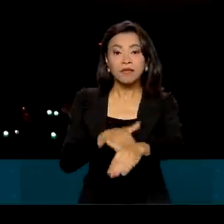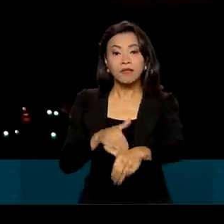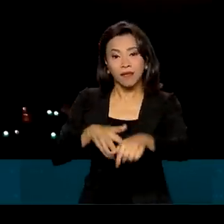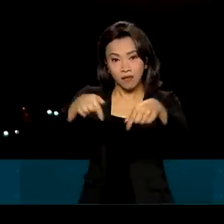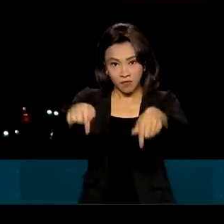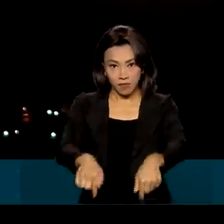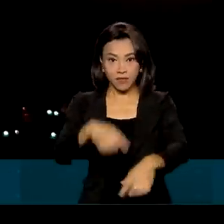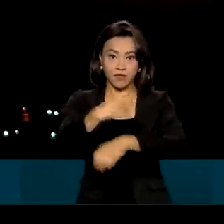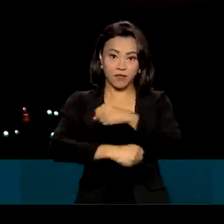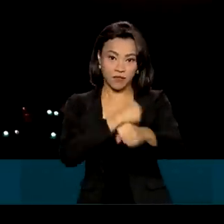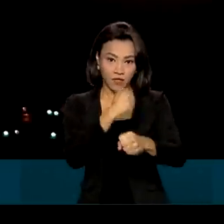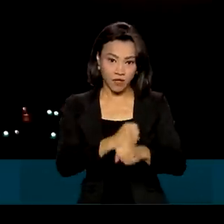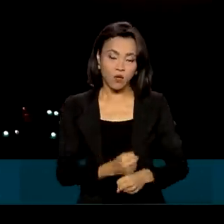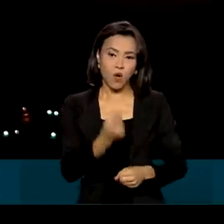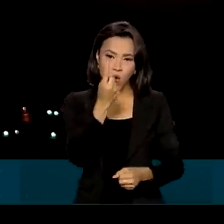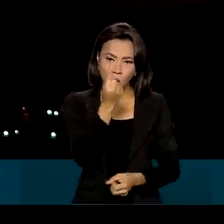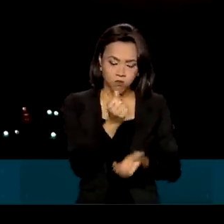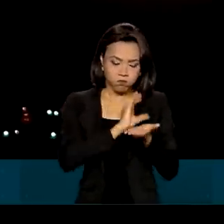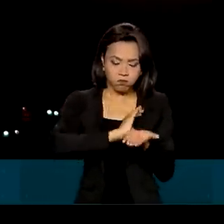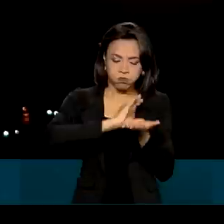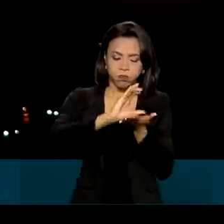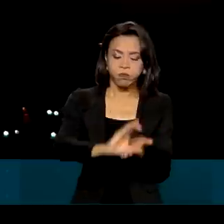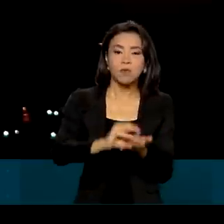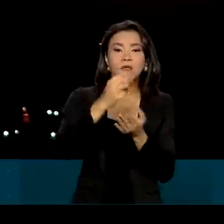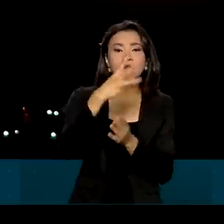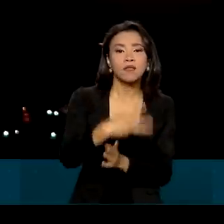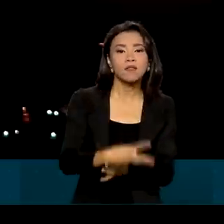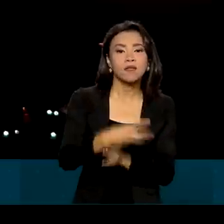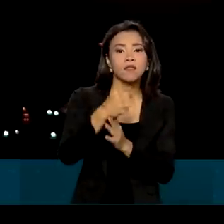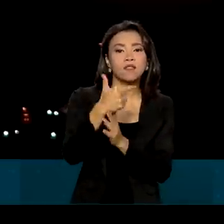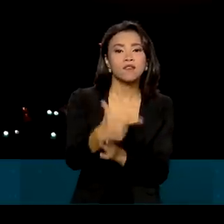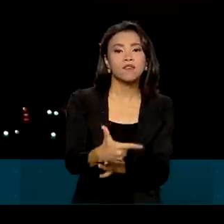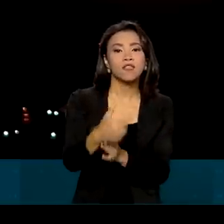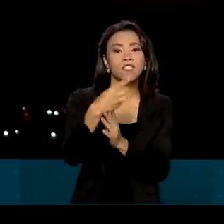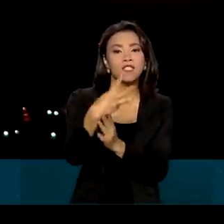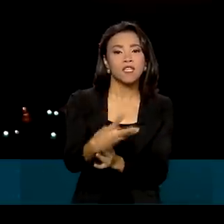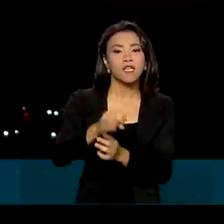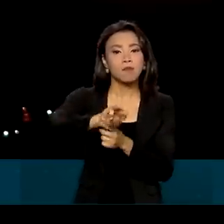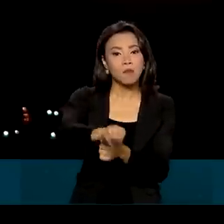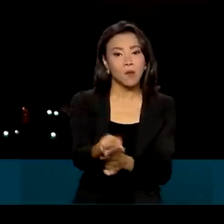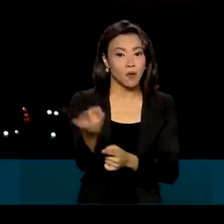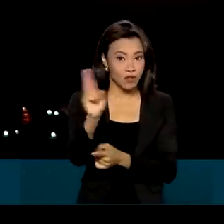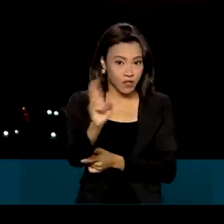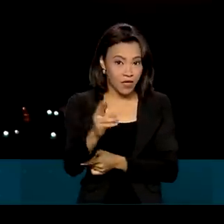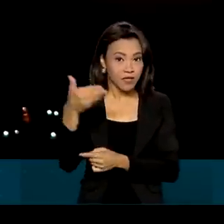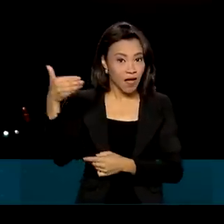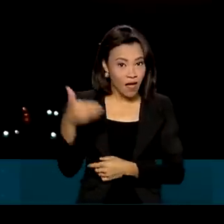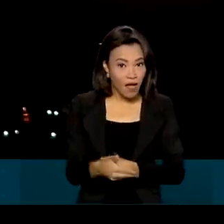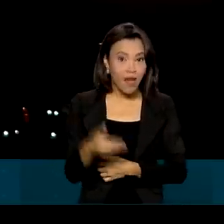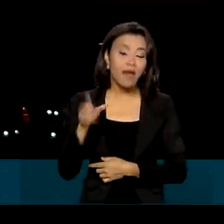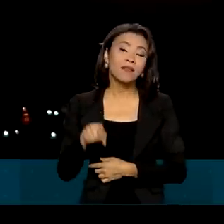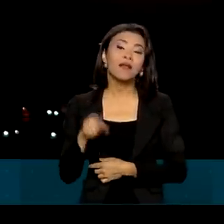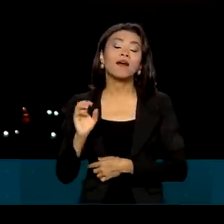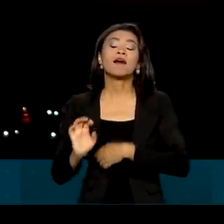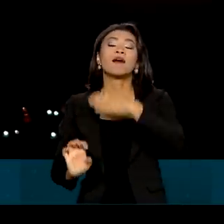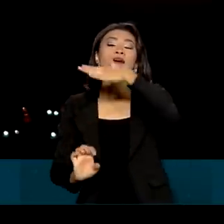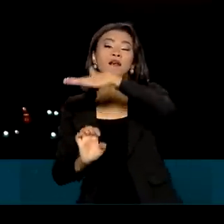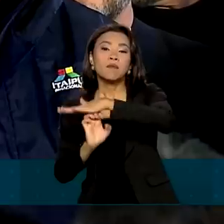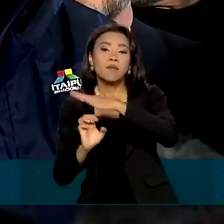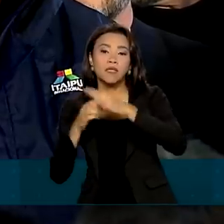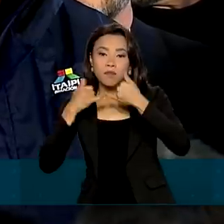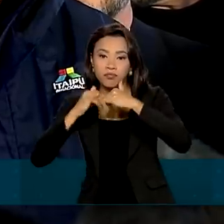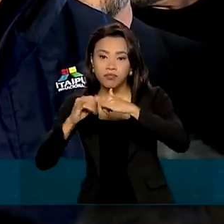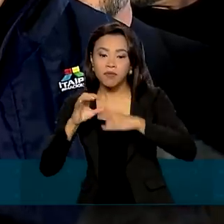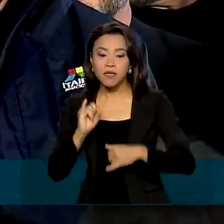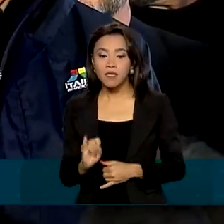deste ano. Os investimentos de 323 milhões de reais são da Hidroelétrica Itaipu Binacional.